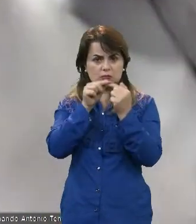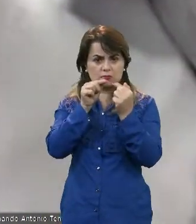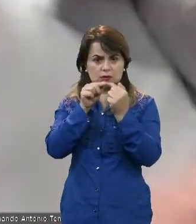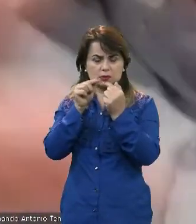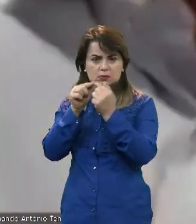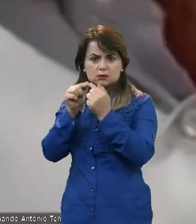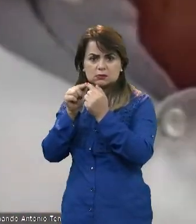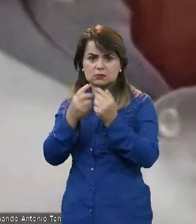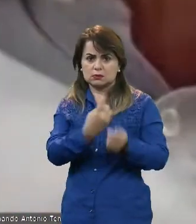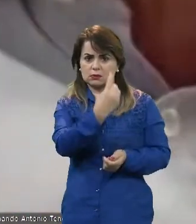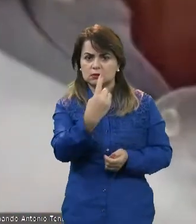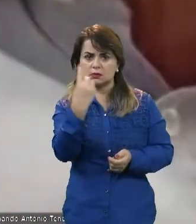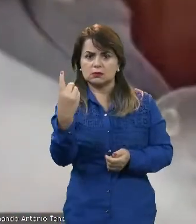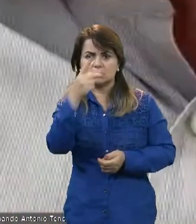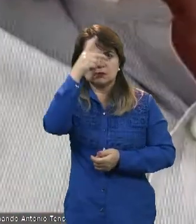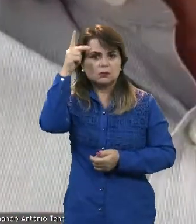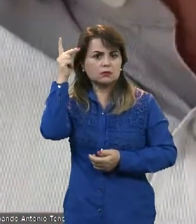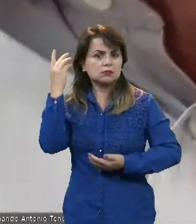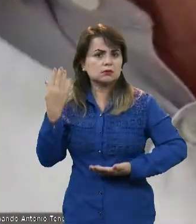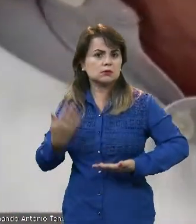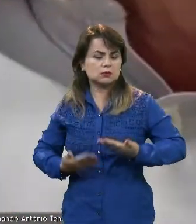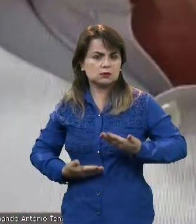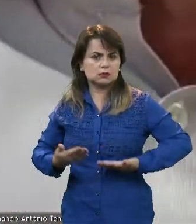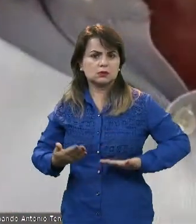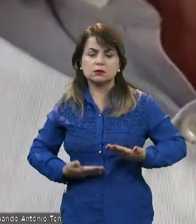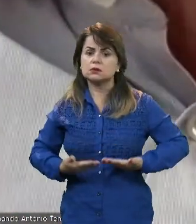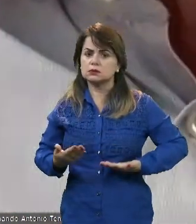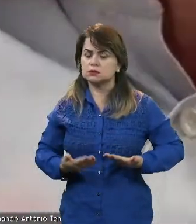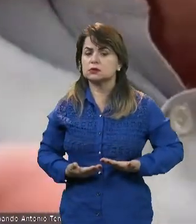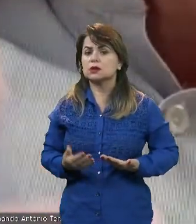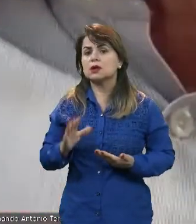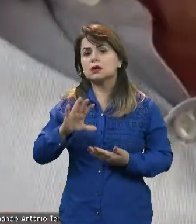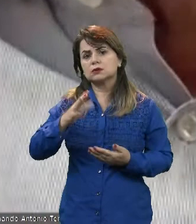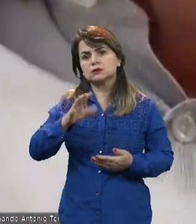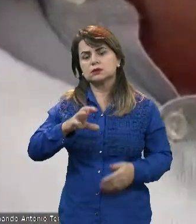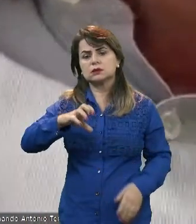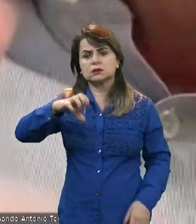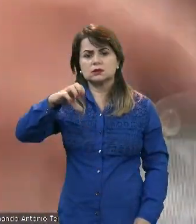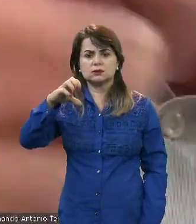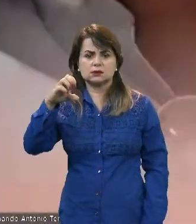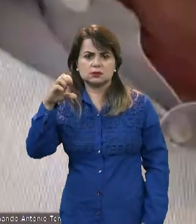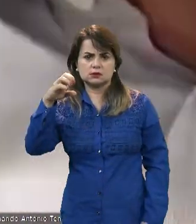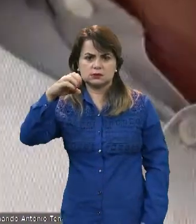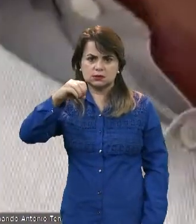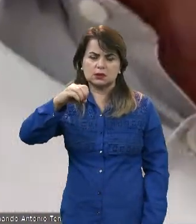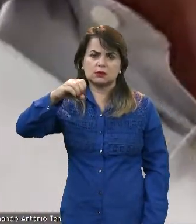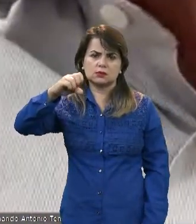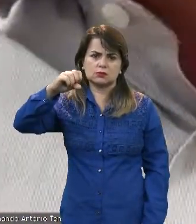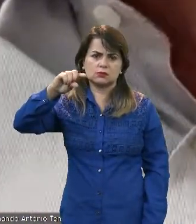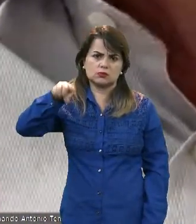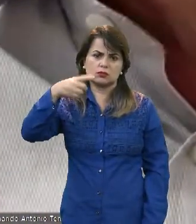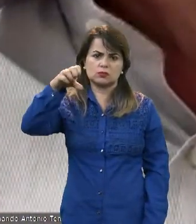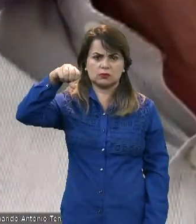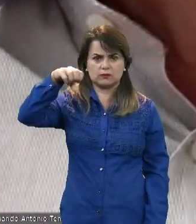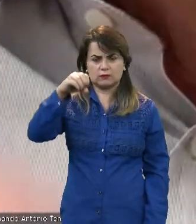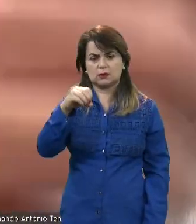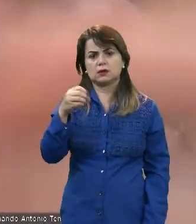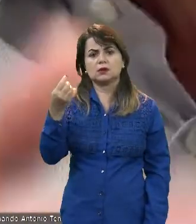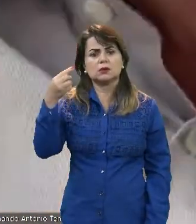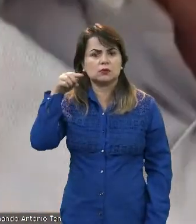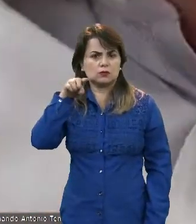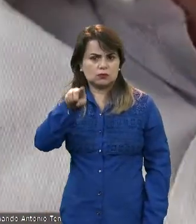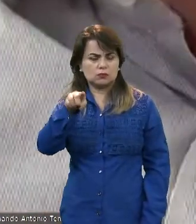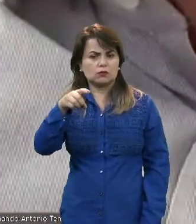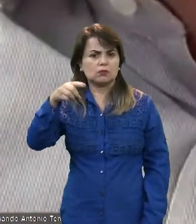cliente. Nós podemos operar 0,90, 1%, de 1,10, 1,20, 1,30, 1